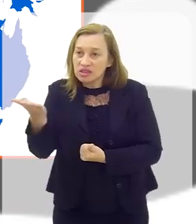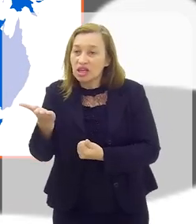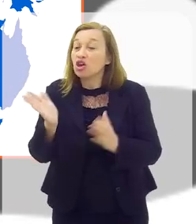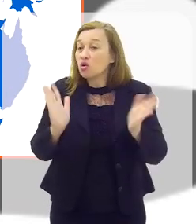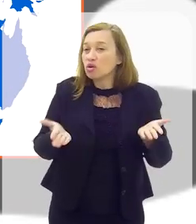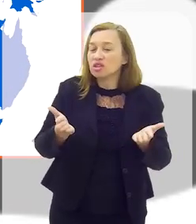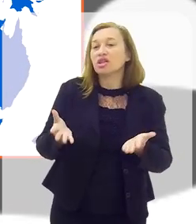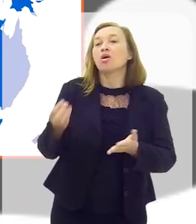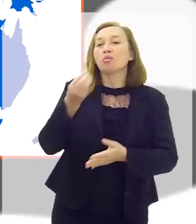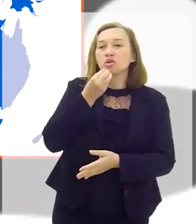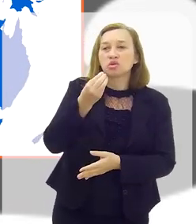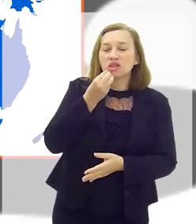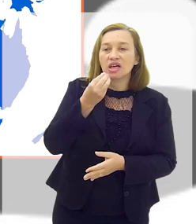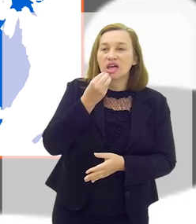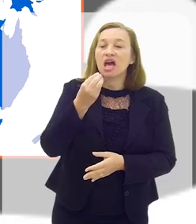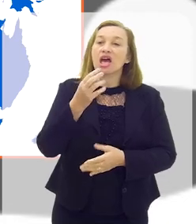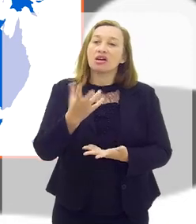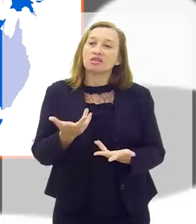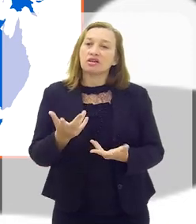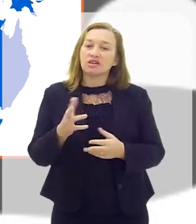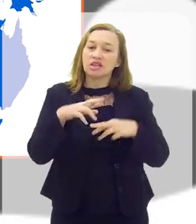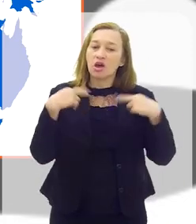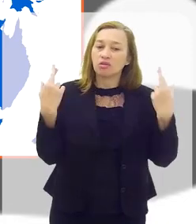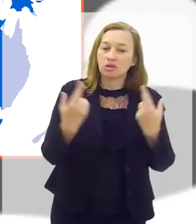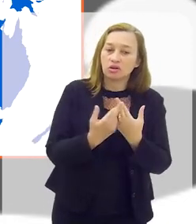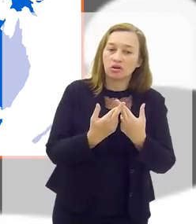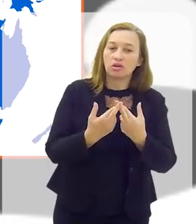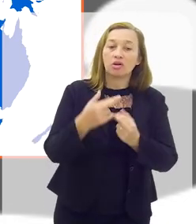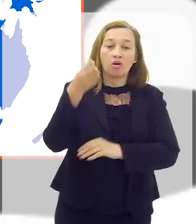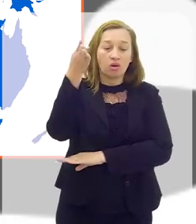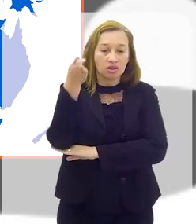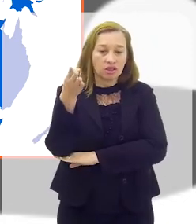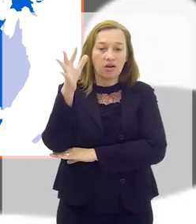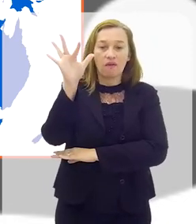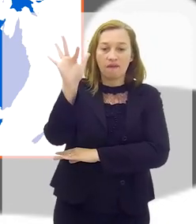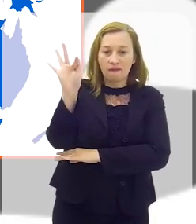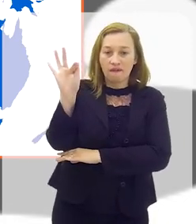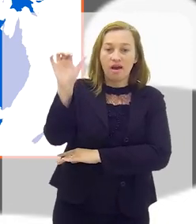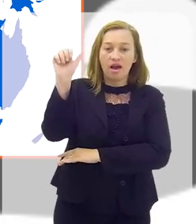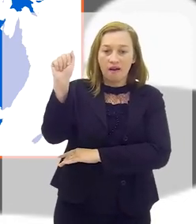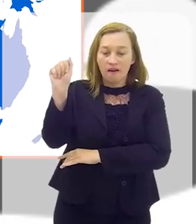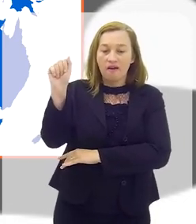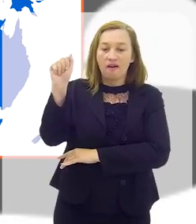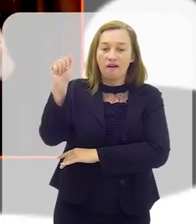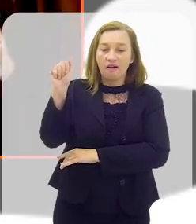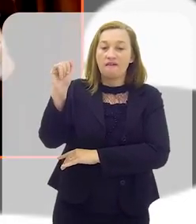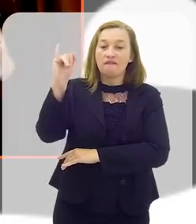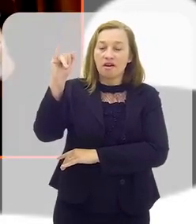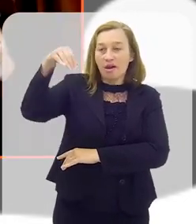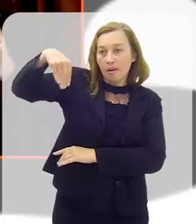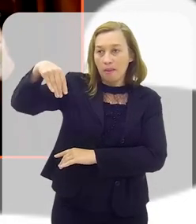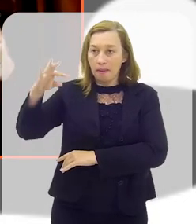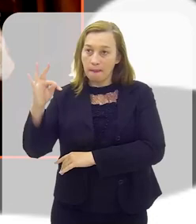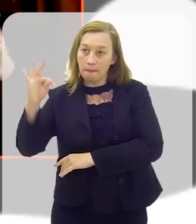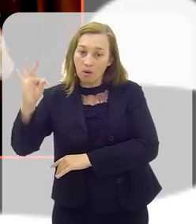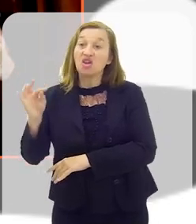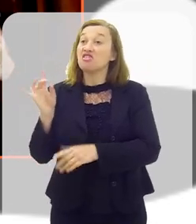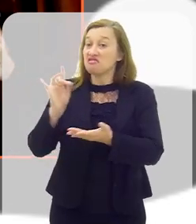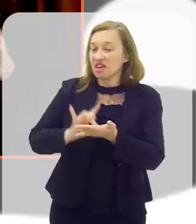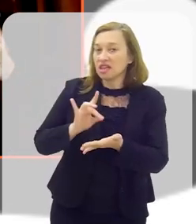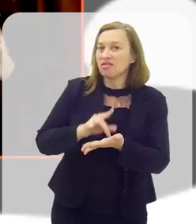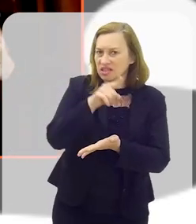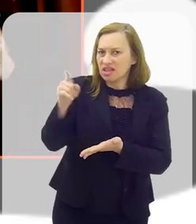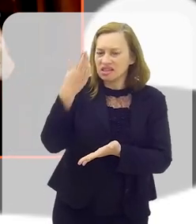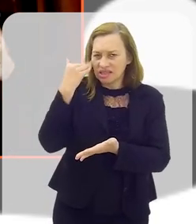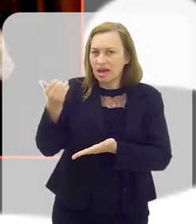oportunidade de fazer reuniões no Fairmont. Eu sei que você é muito querido lá. É verdade. Você sabe que o Fairmont é, na realidade,